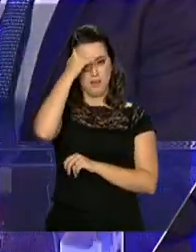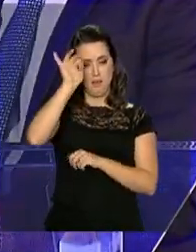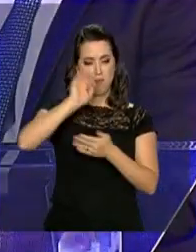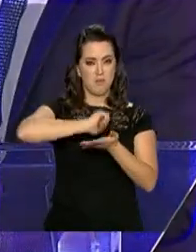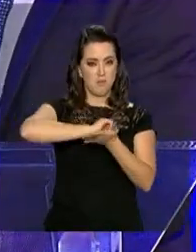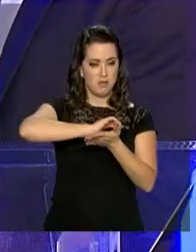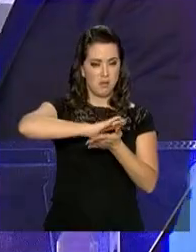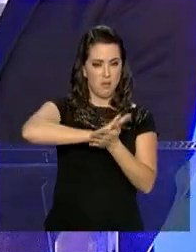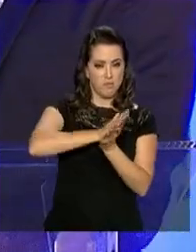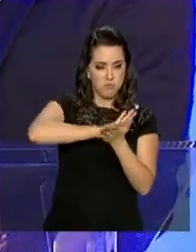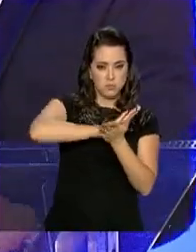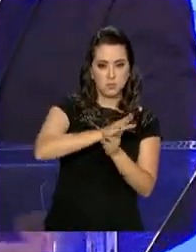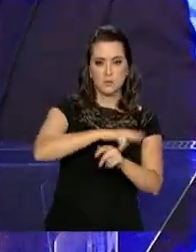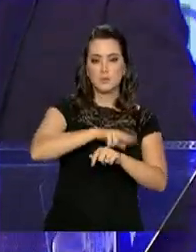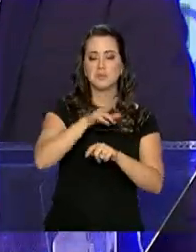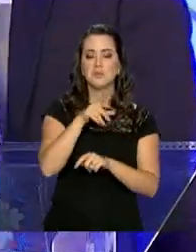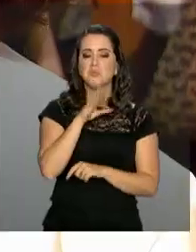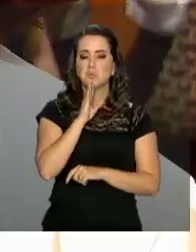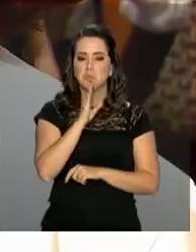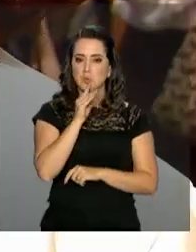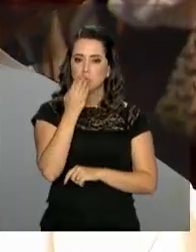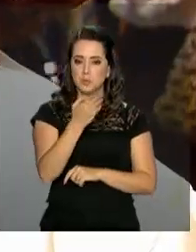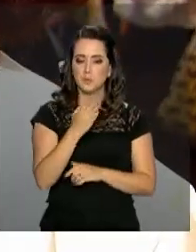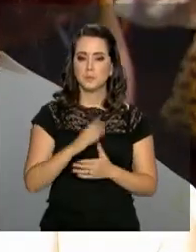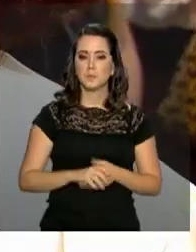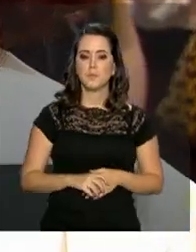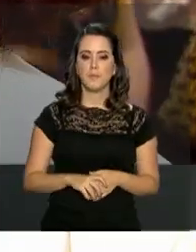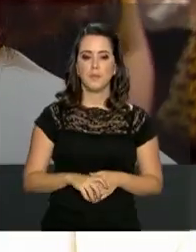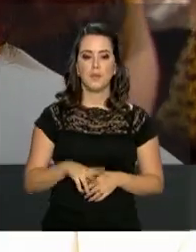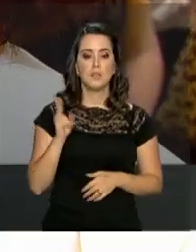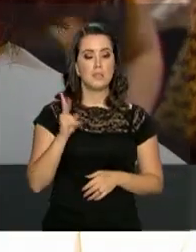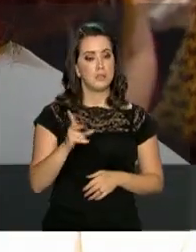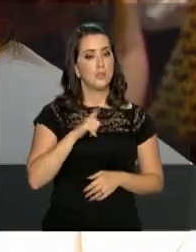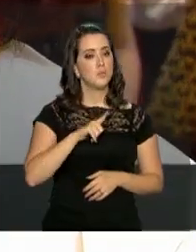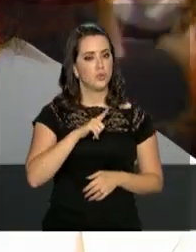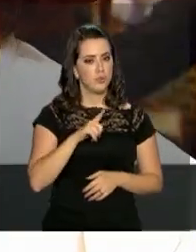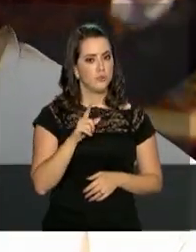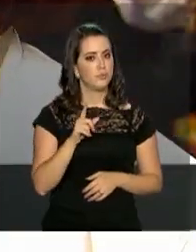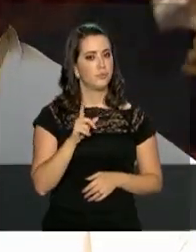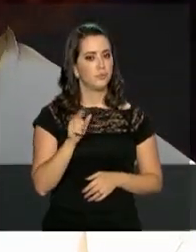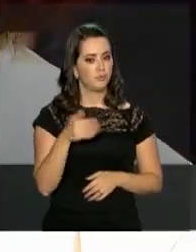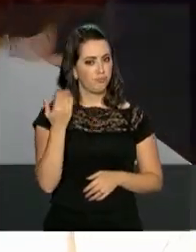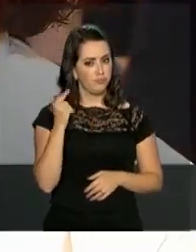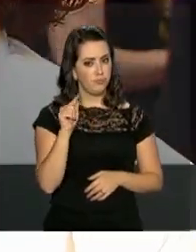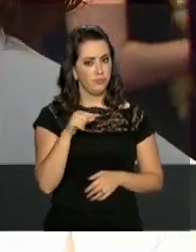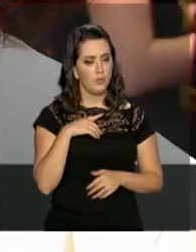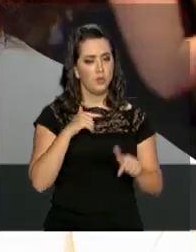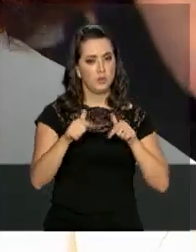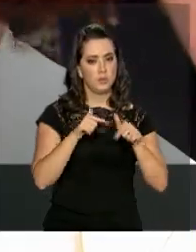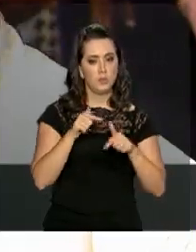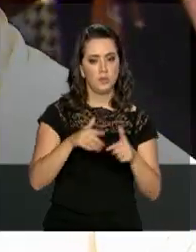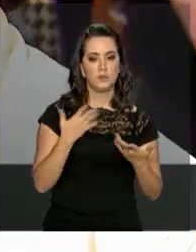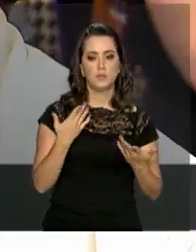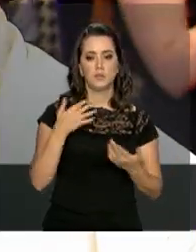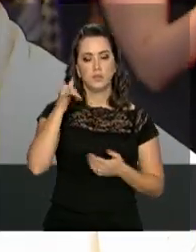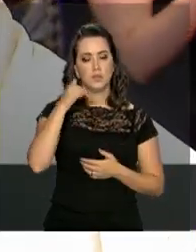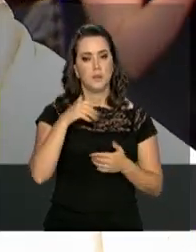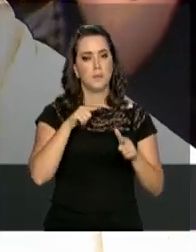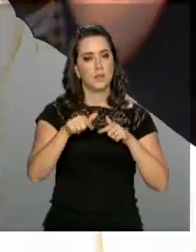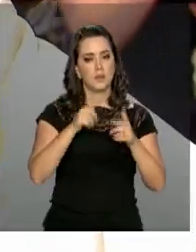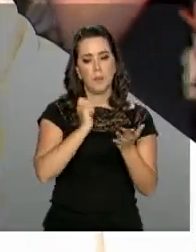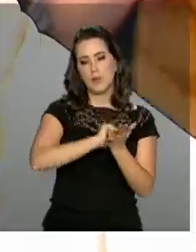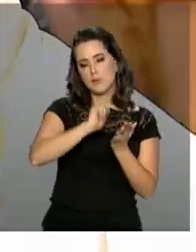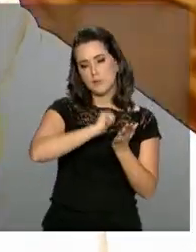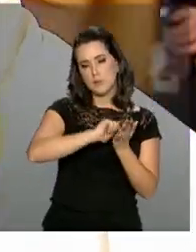foi reconhecida com o Prêmio Direitos Humanos. Sempre tive a minha atuação com trabalhos